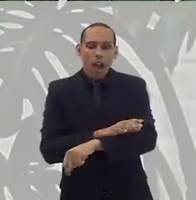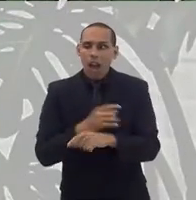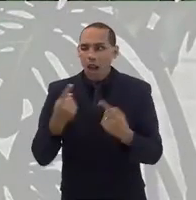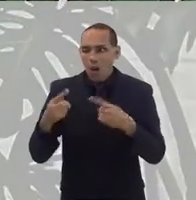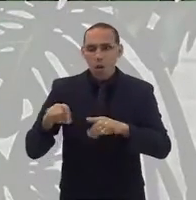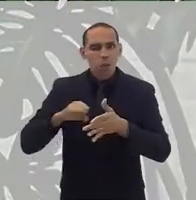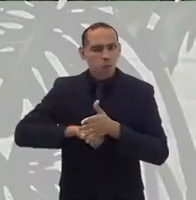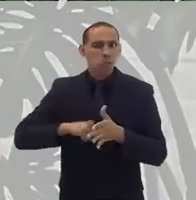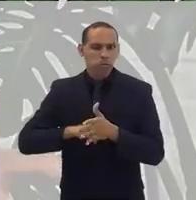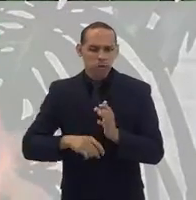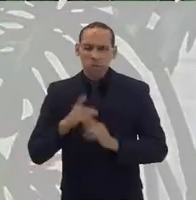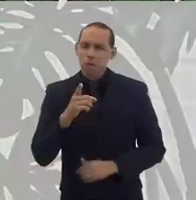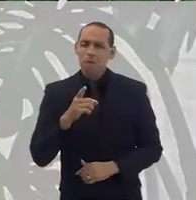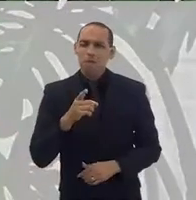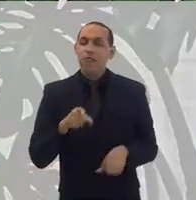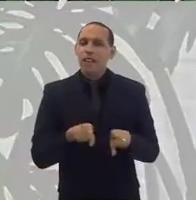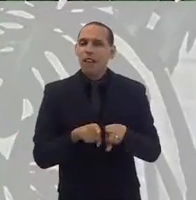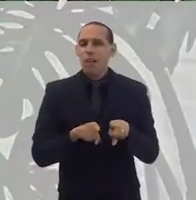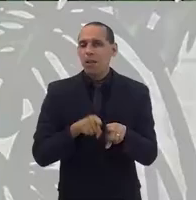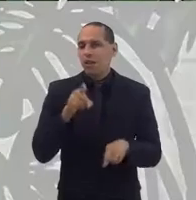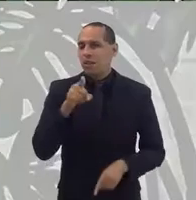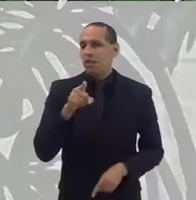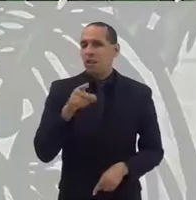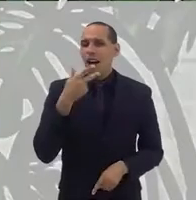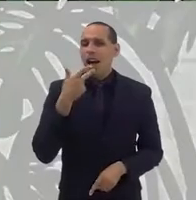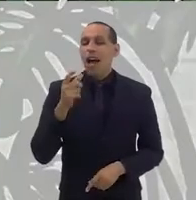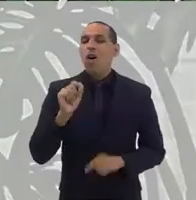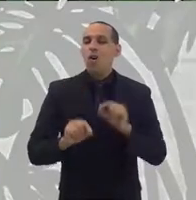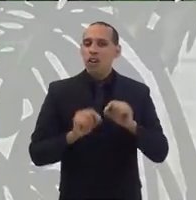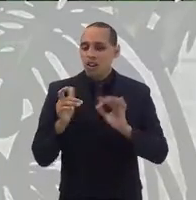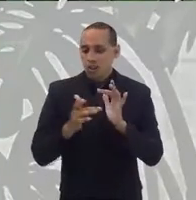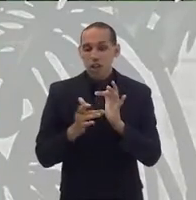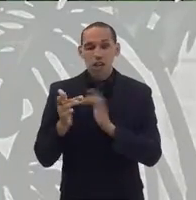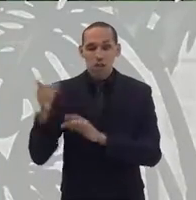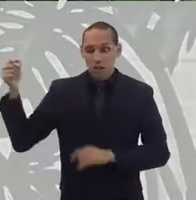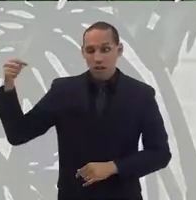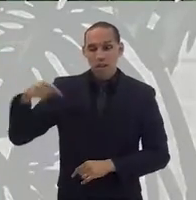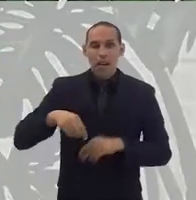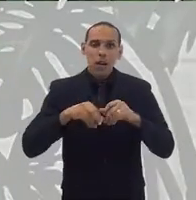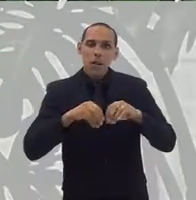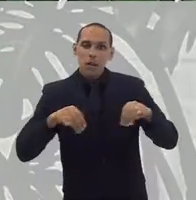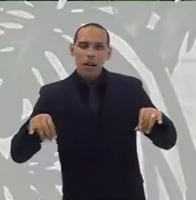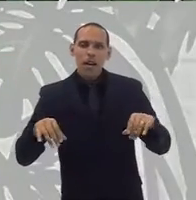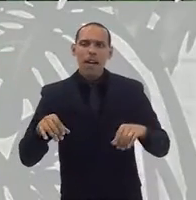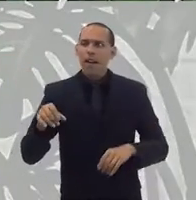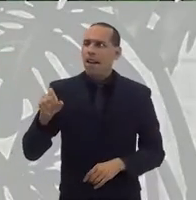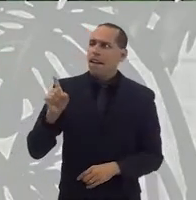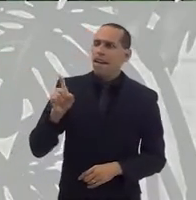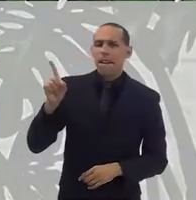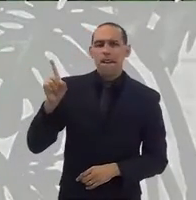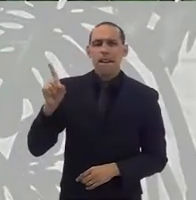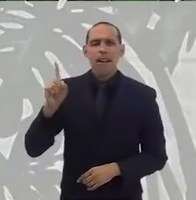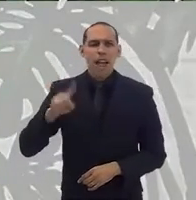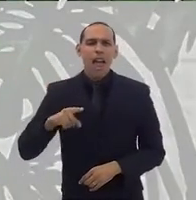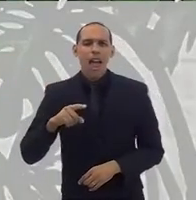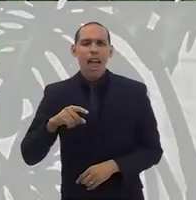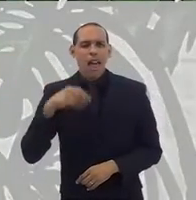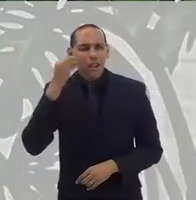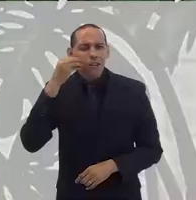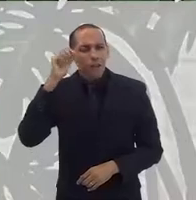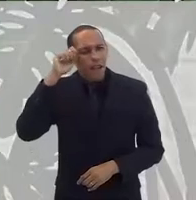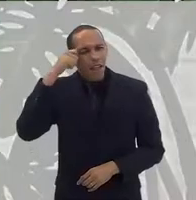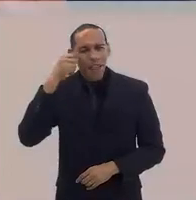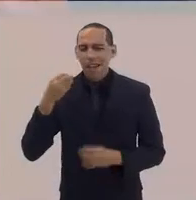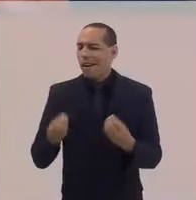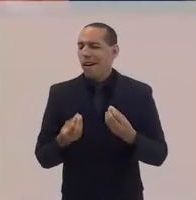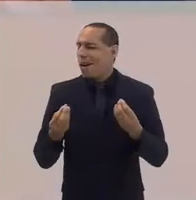tem uma afirmação sua de que a experiência de Jesus na Terra foi uma experiência negra.